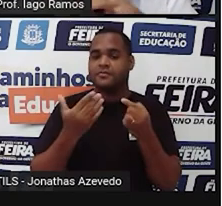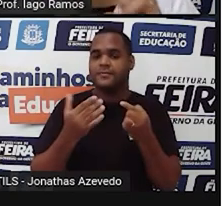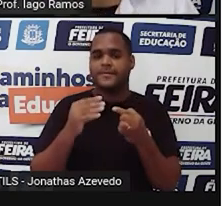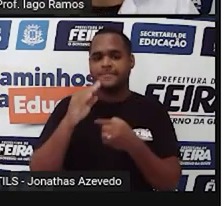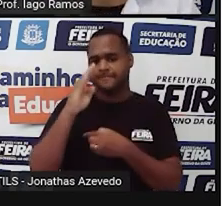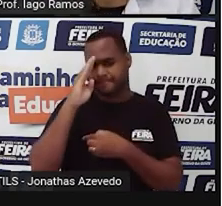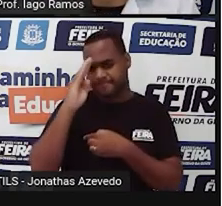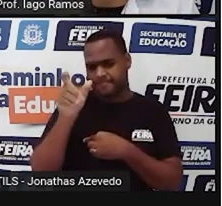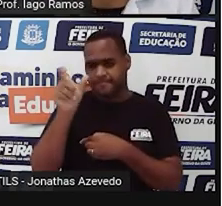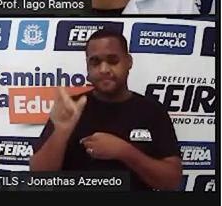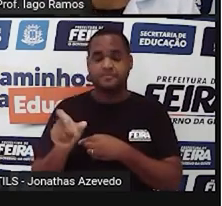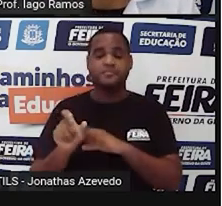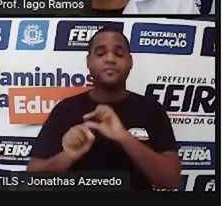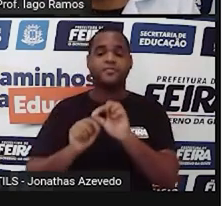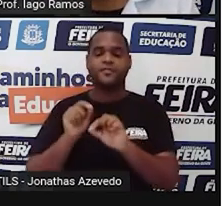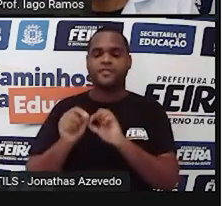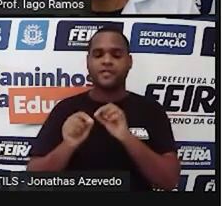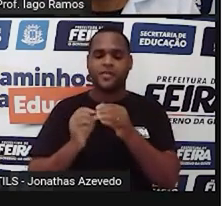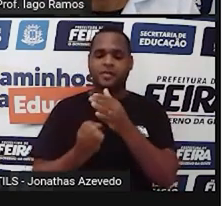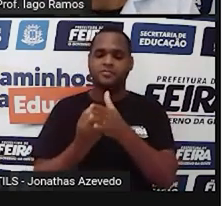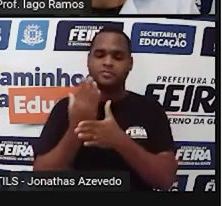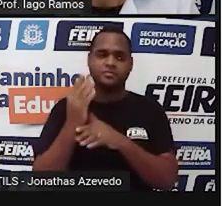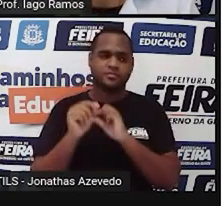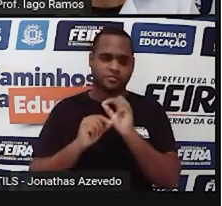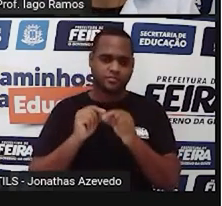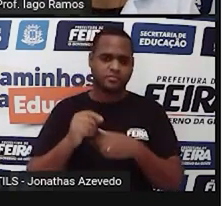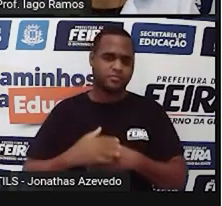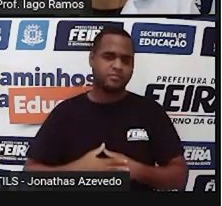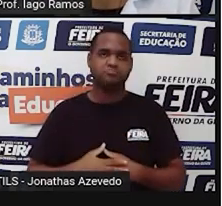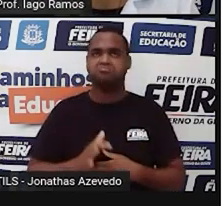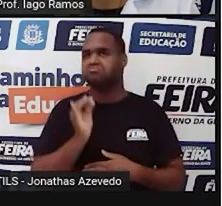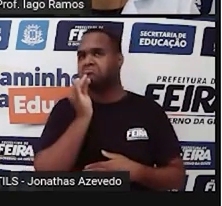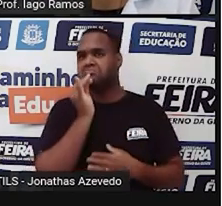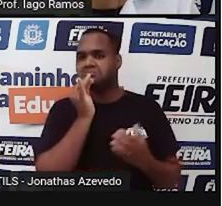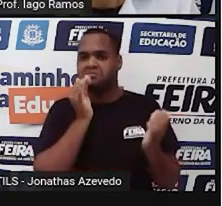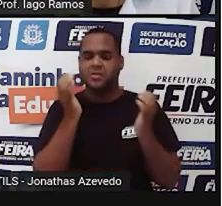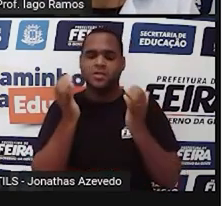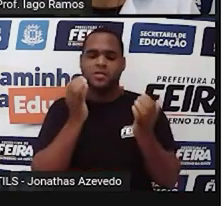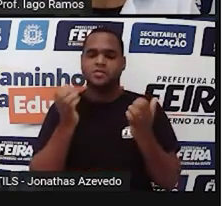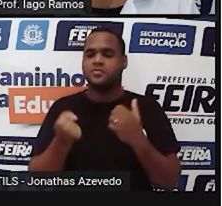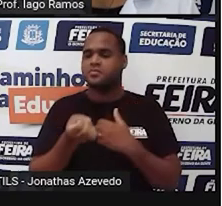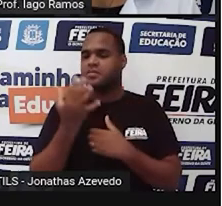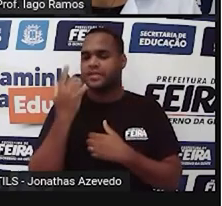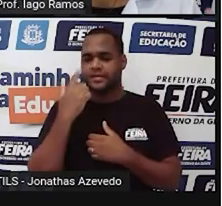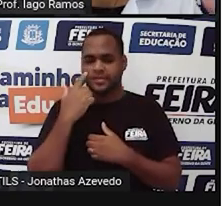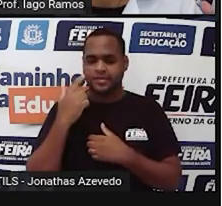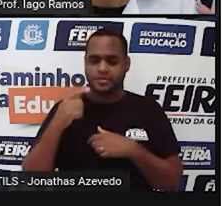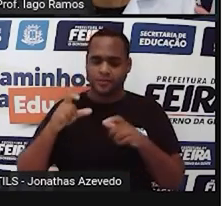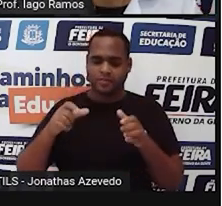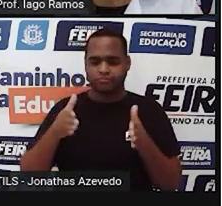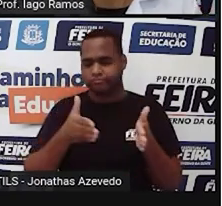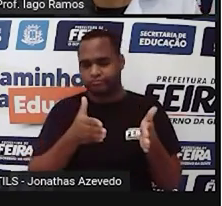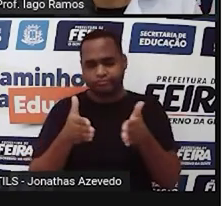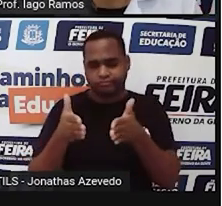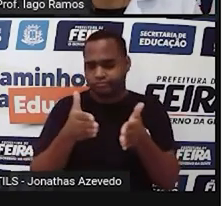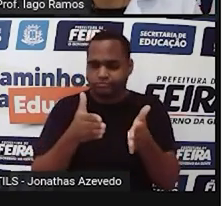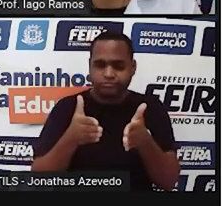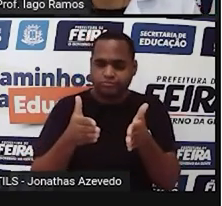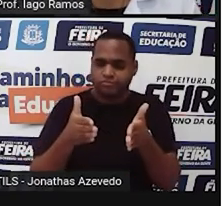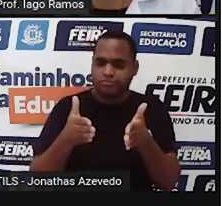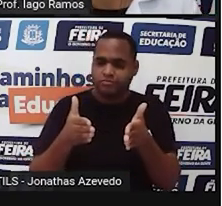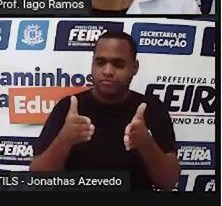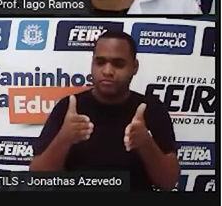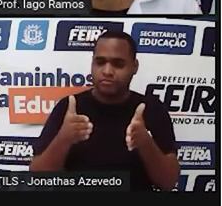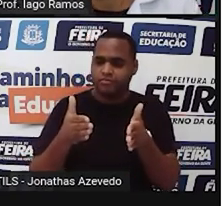objeto que vai aparecer, certo? Como, por exemplo, sei lá, uma estrada, né? Se a gente pensa em